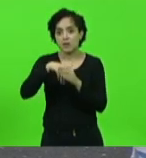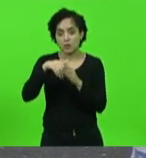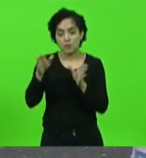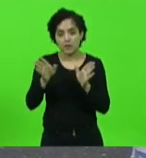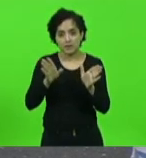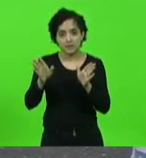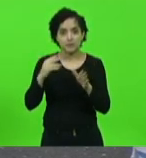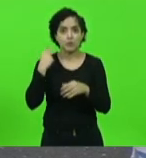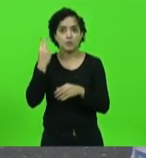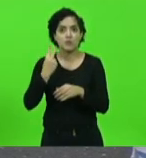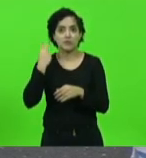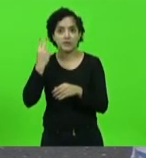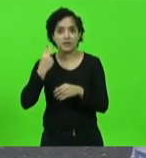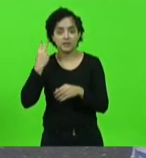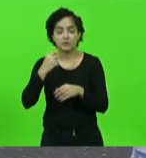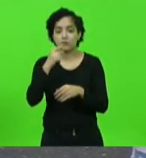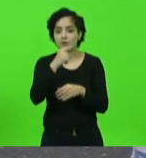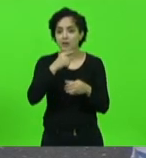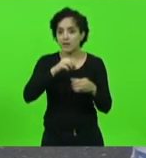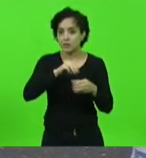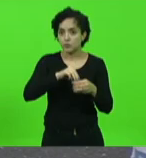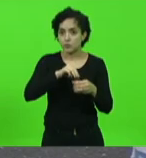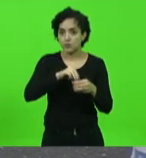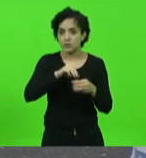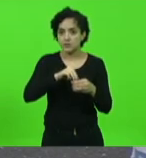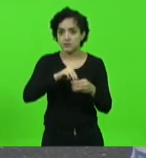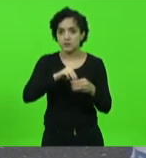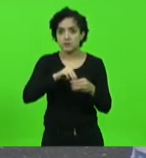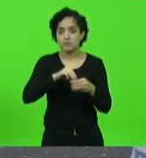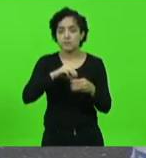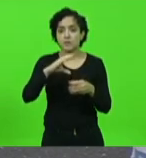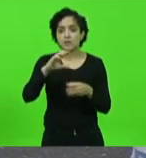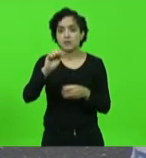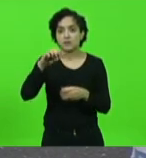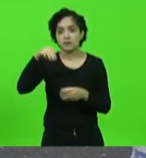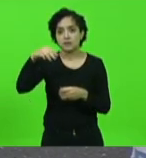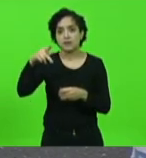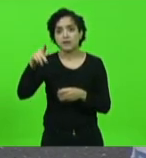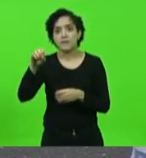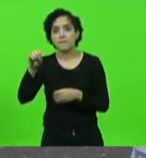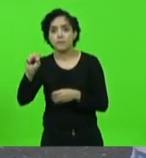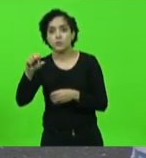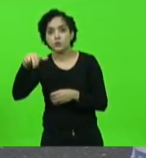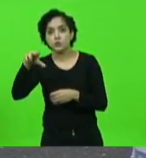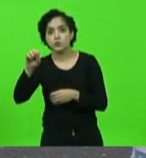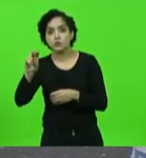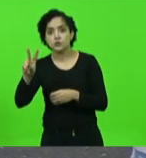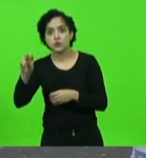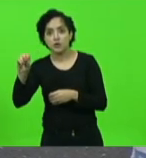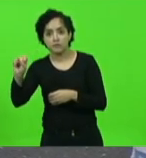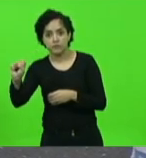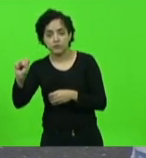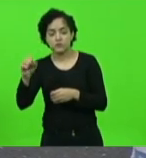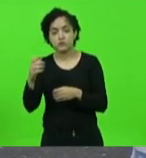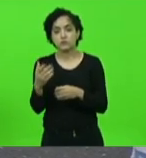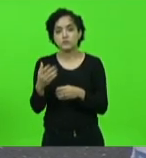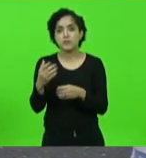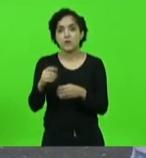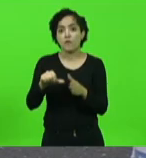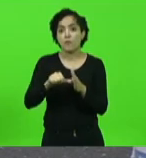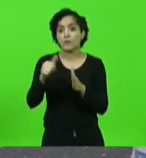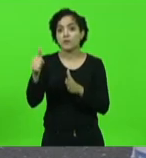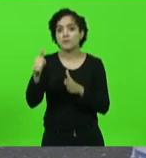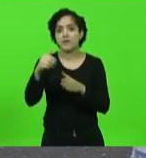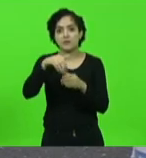vereador no município de Campos Novos saindo do distrito de Monte Carlo primeiro mandato